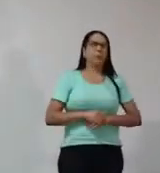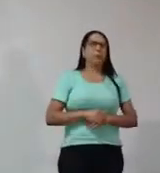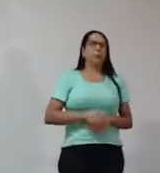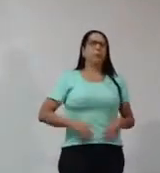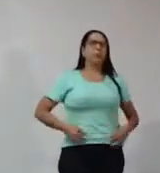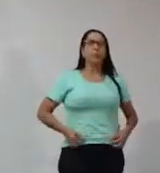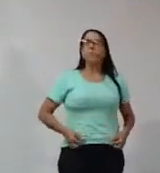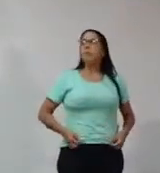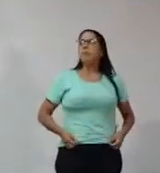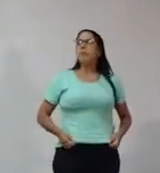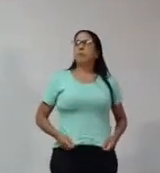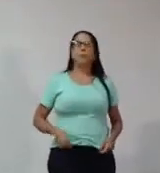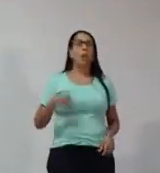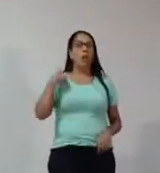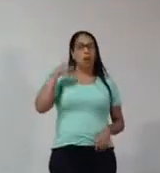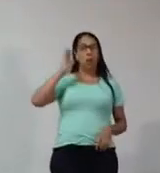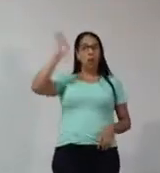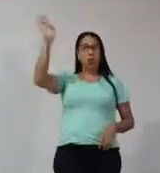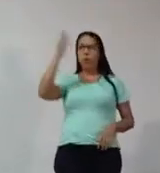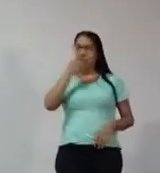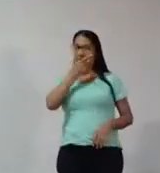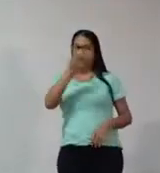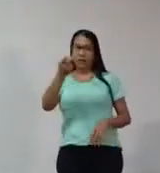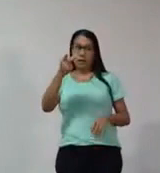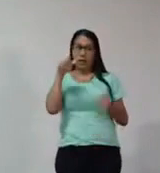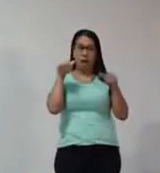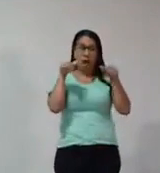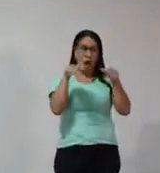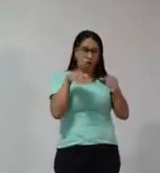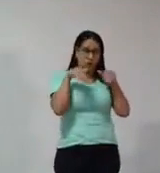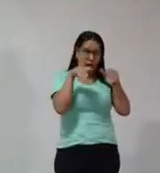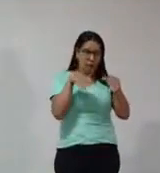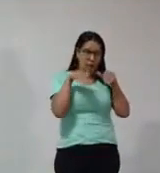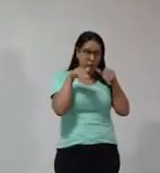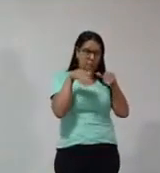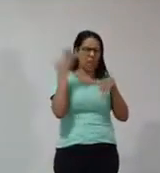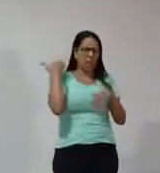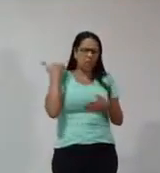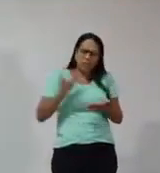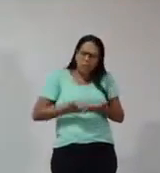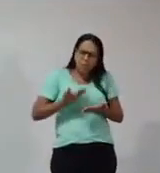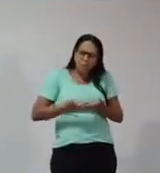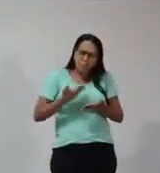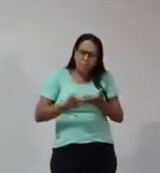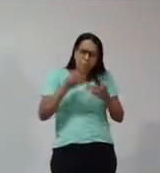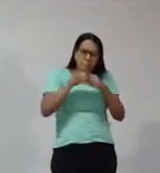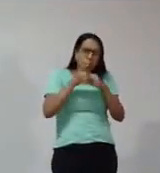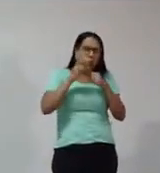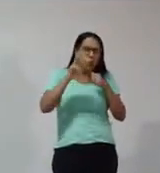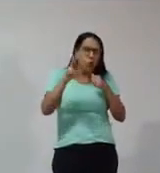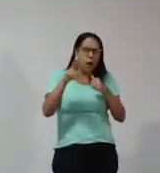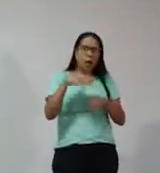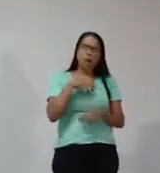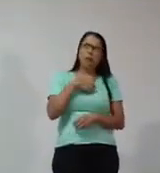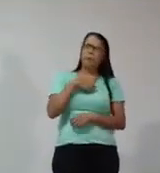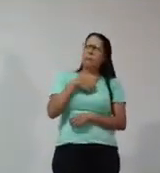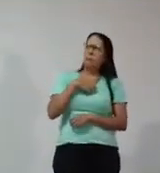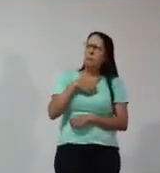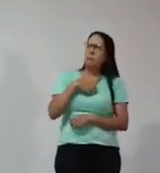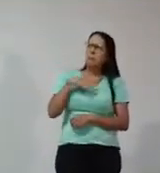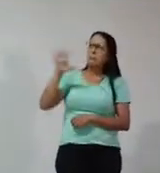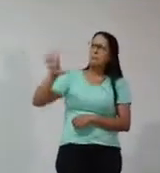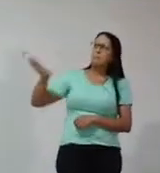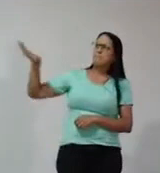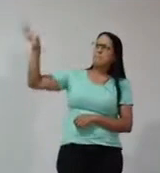Quando eu estive na Austrália, foi durante o meu doutorado, eu tive um forte impacto já pela arte aborígene,